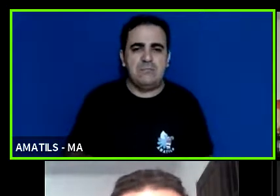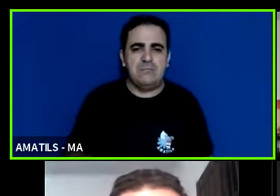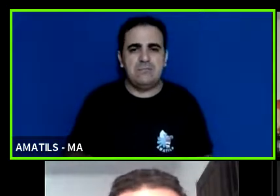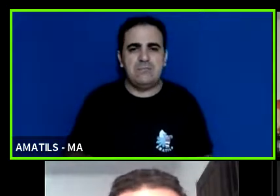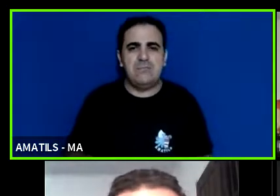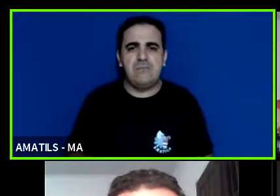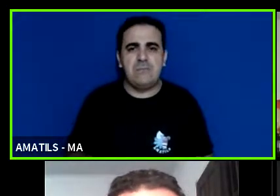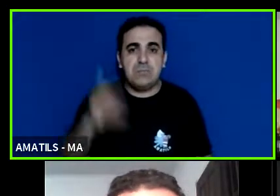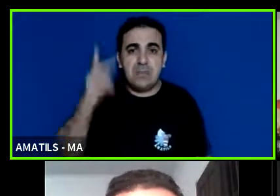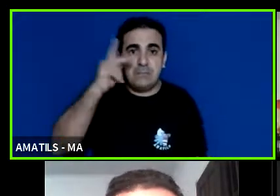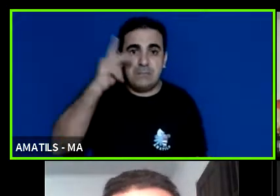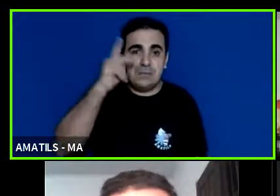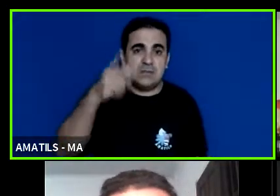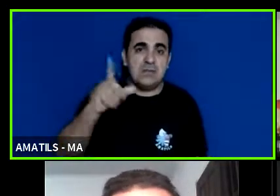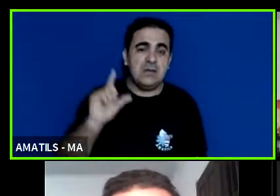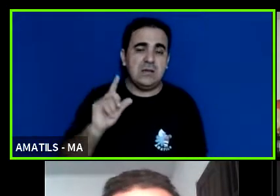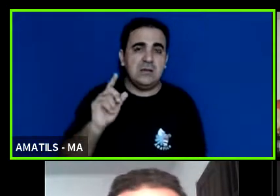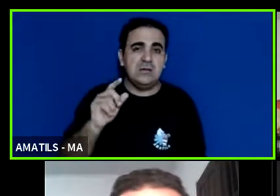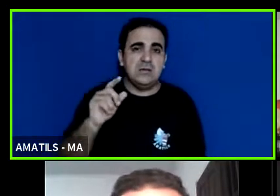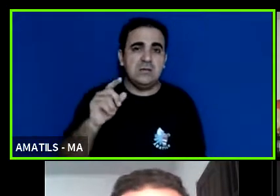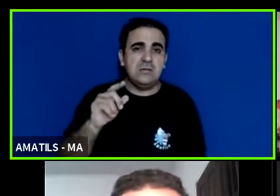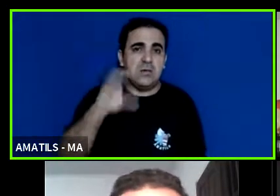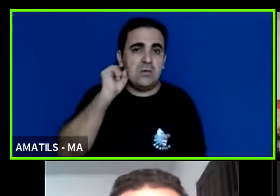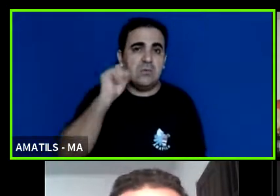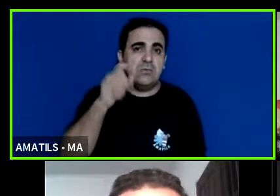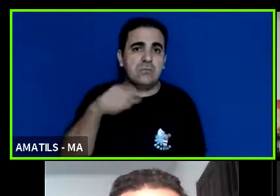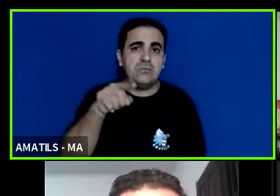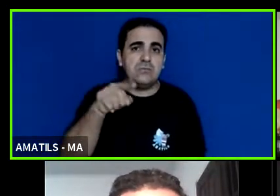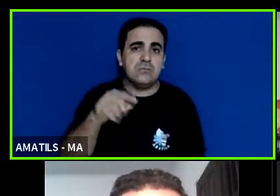Priscila antes de encerrar eu só queria te ouvir é